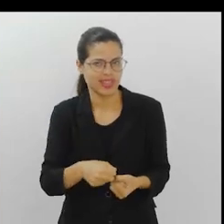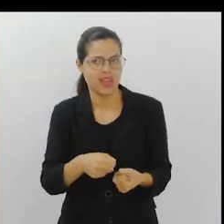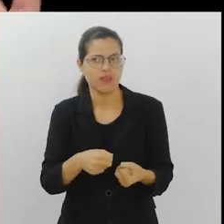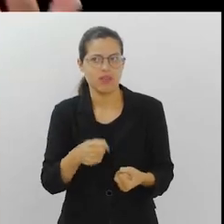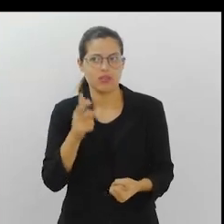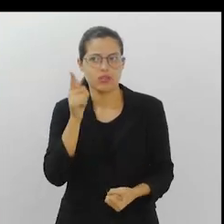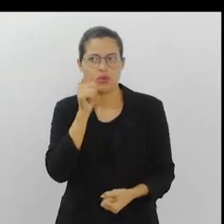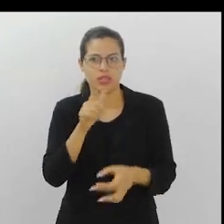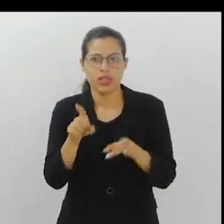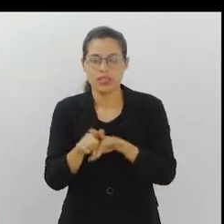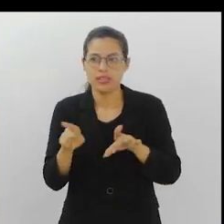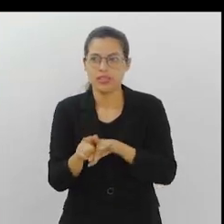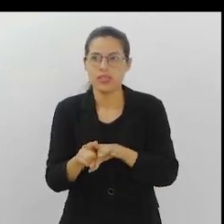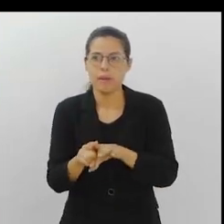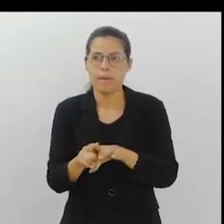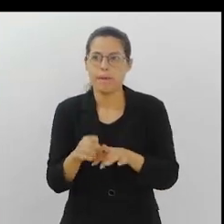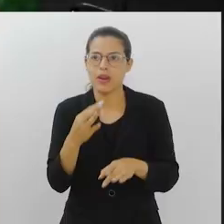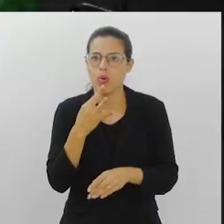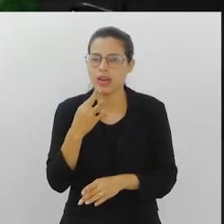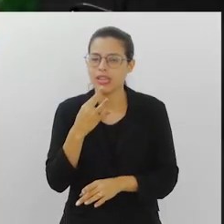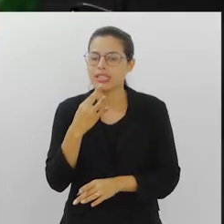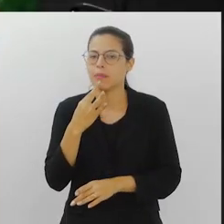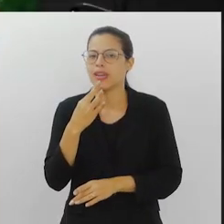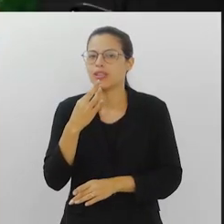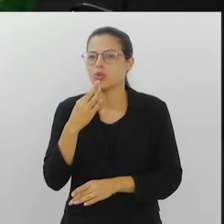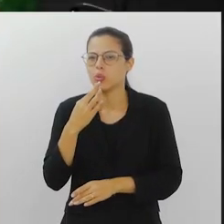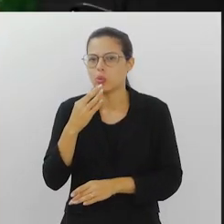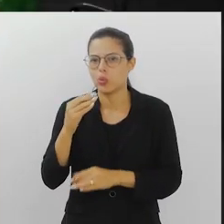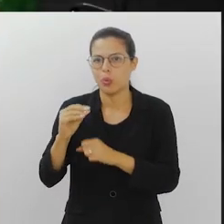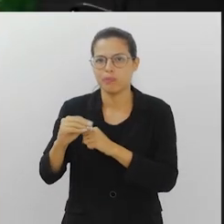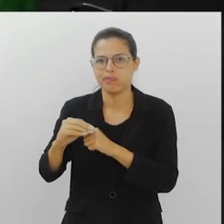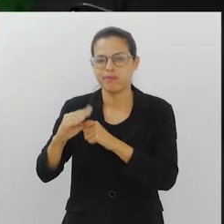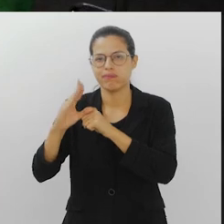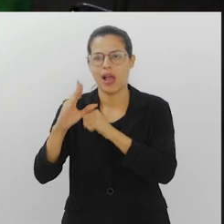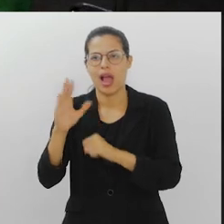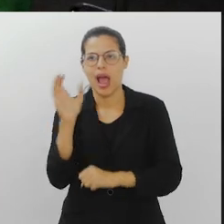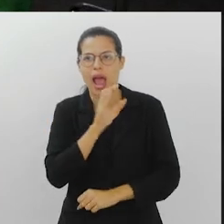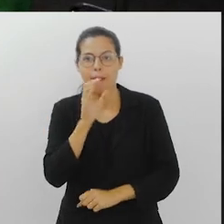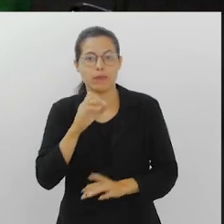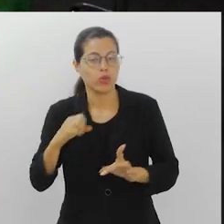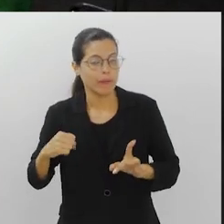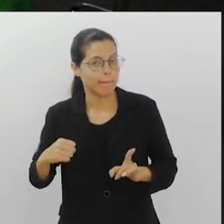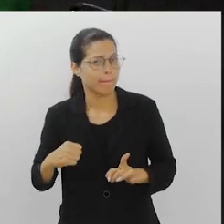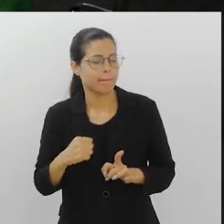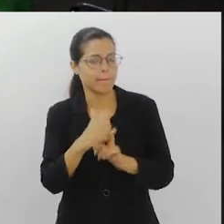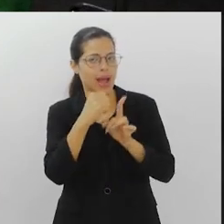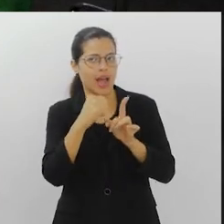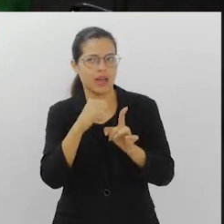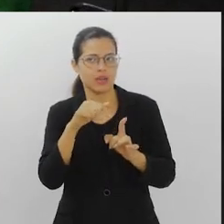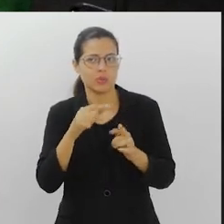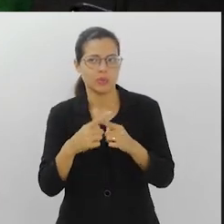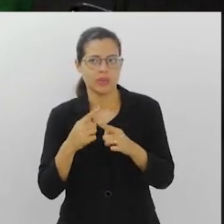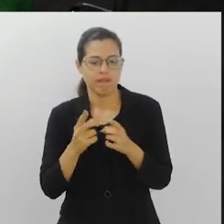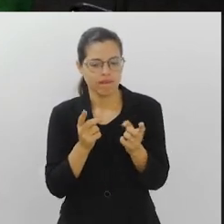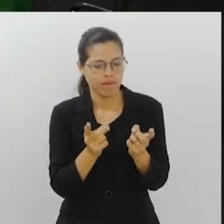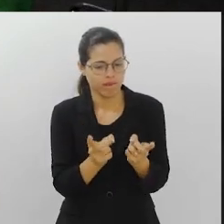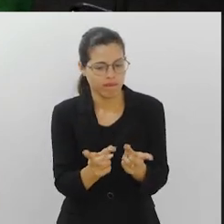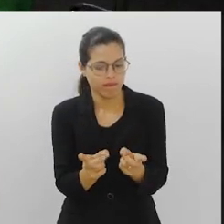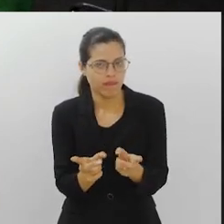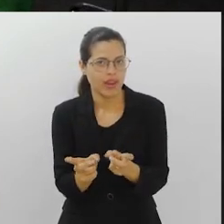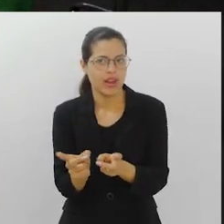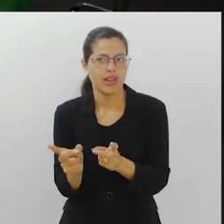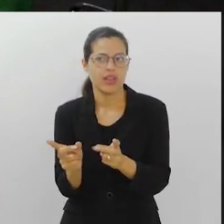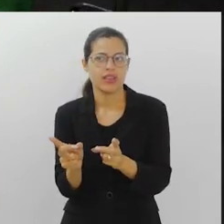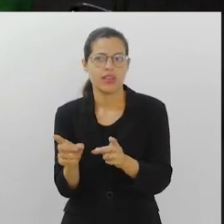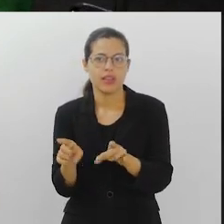conseguem uma reputação rápida e conseguem ter um impacto maior sobre os mercados. porque elas não apenas vendem e